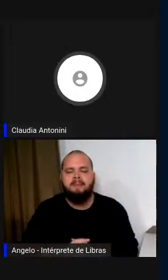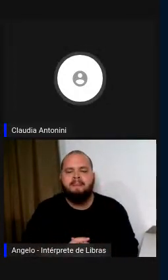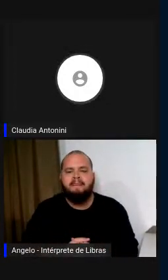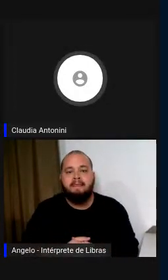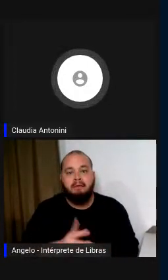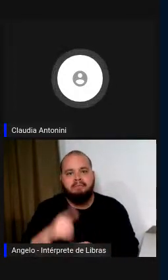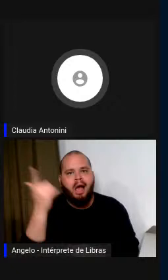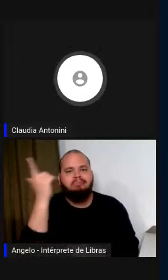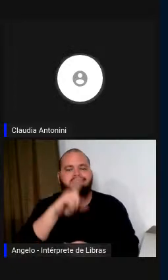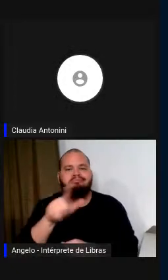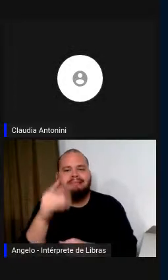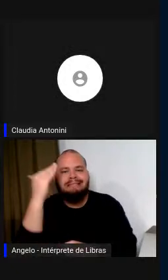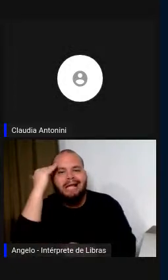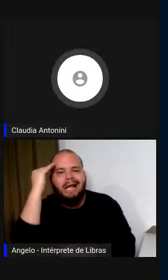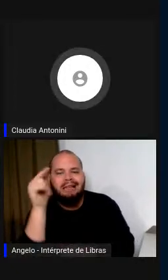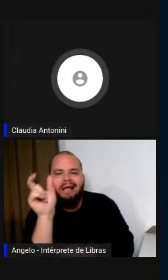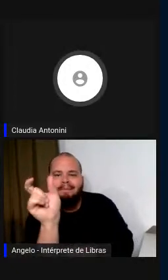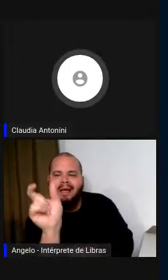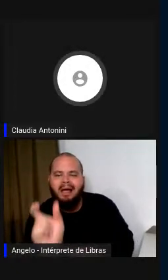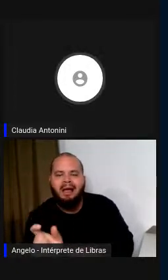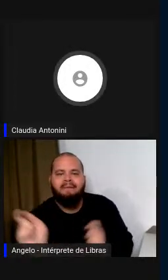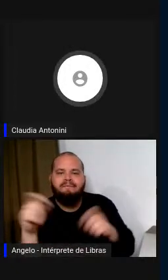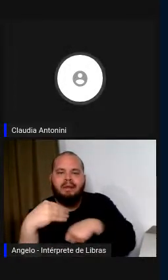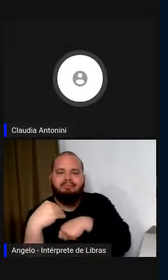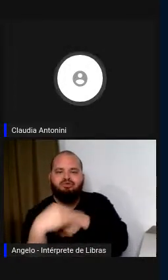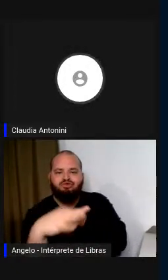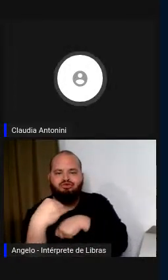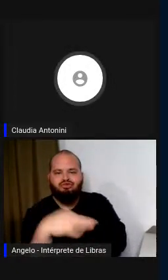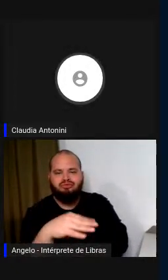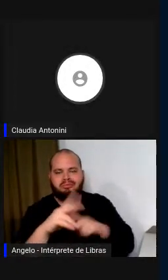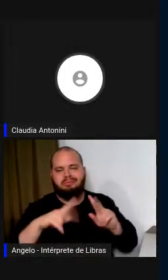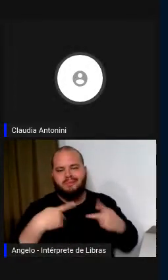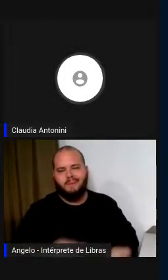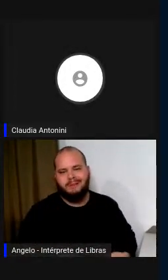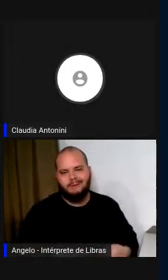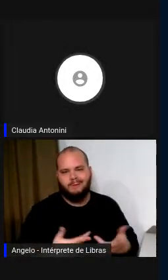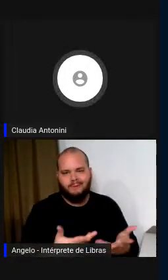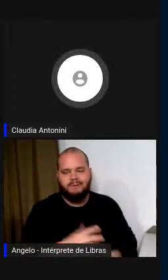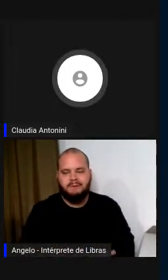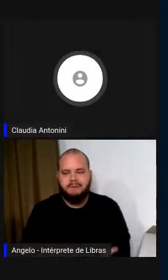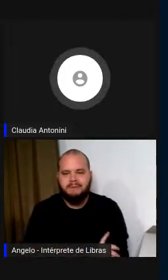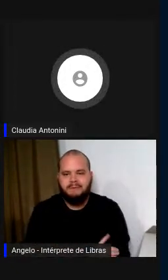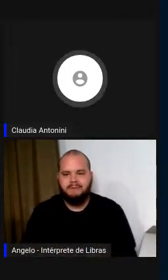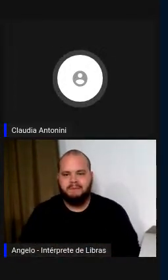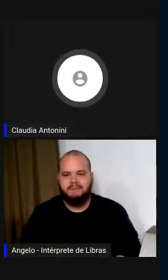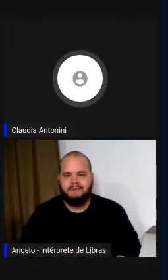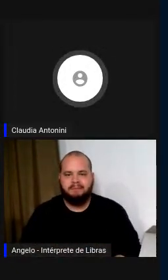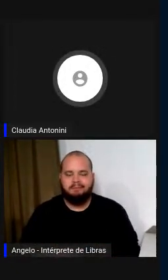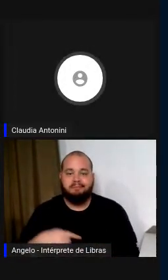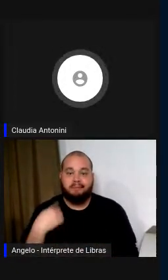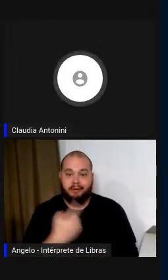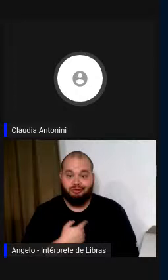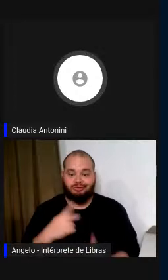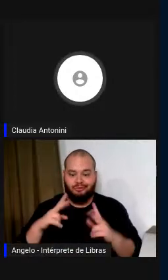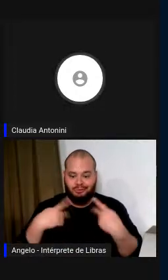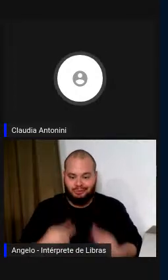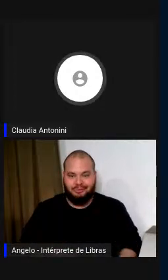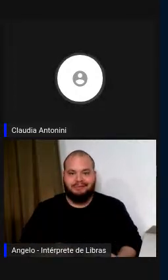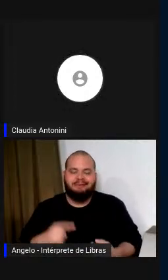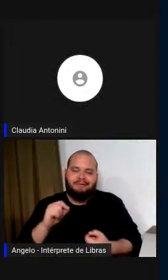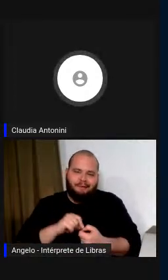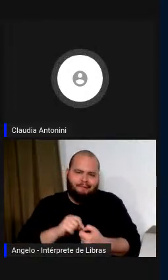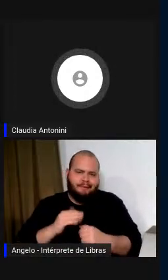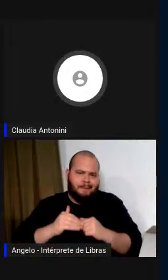para entender o seu significado fundamentalmente. Nós, humanos, fazemos muito